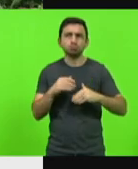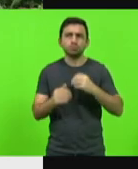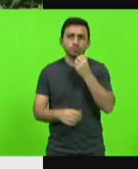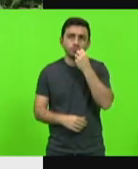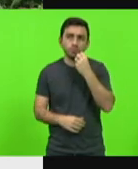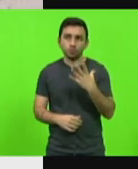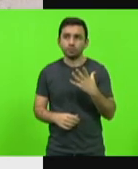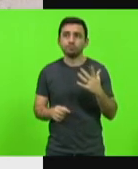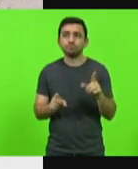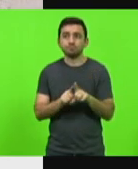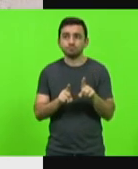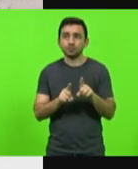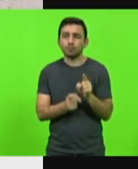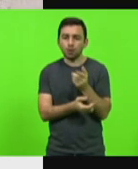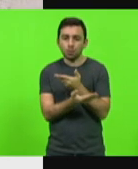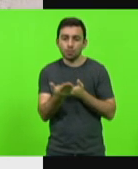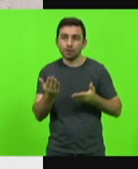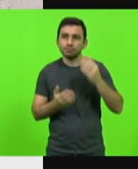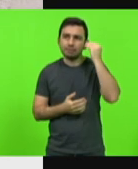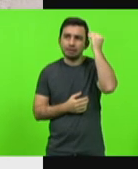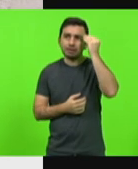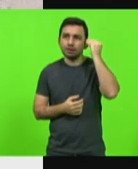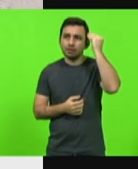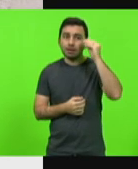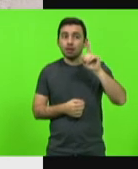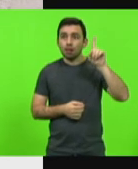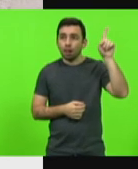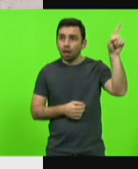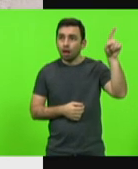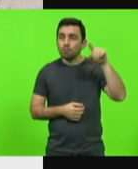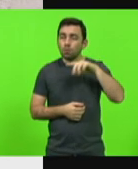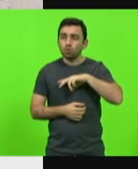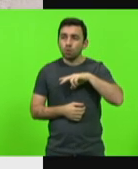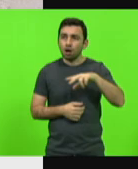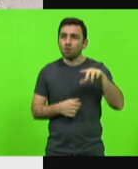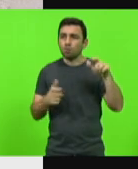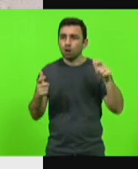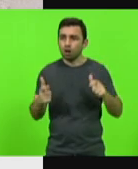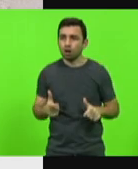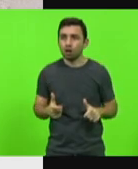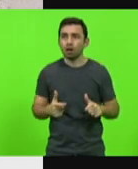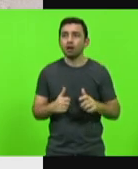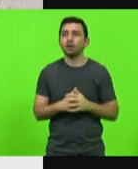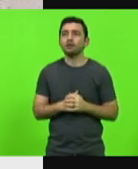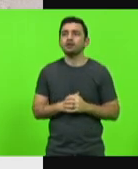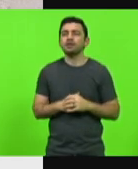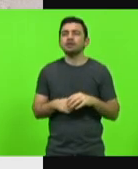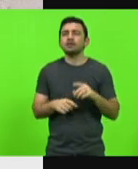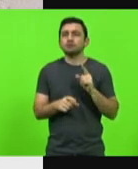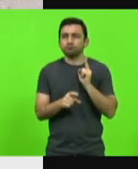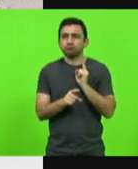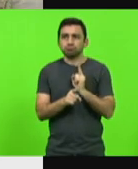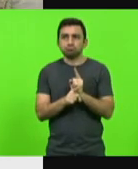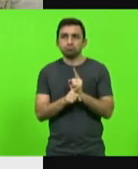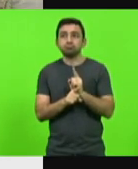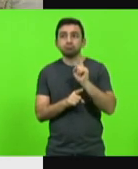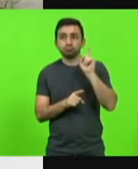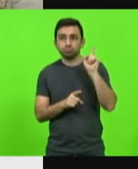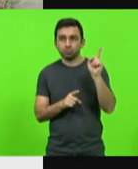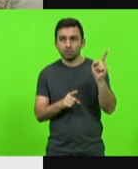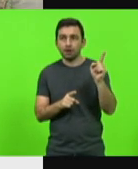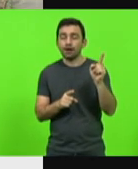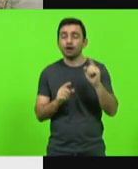Compartilhou a sua experiência em Portugal num encontro que teve e que levou a escola a ser